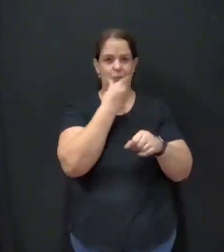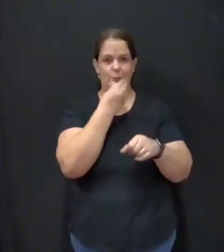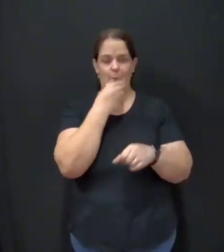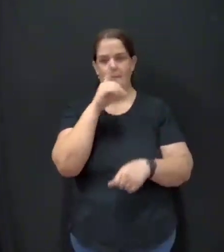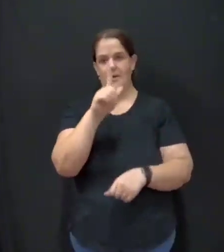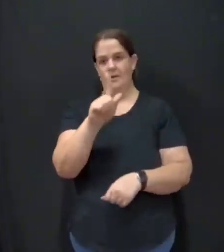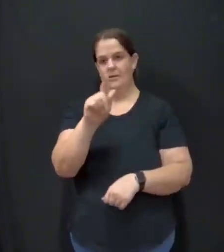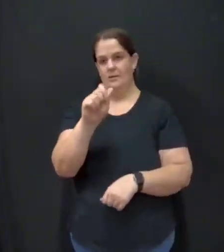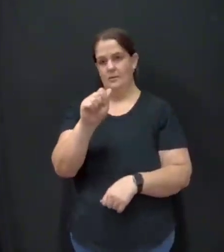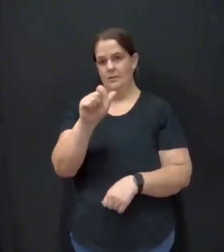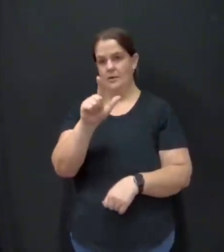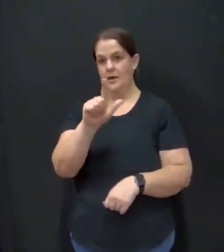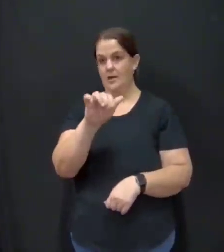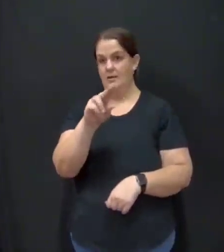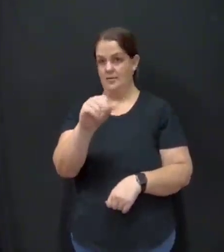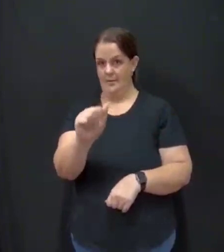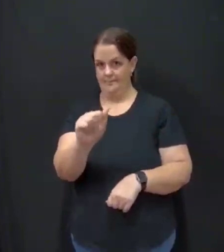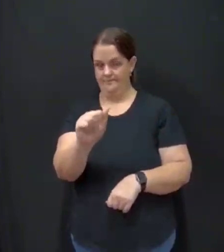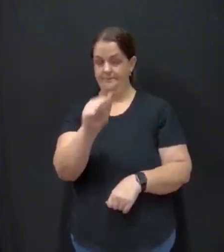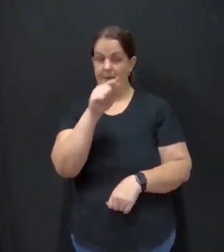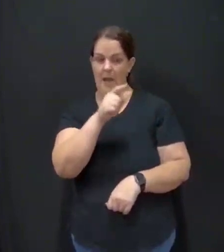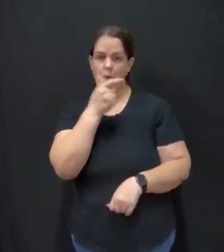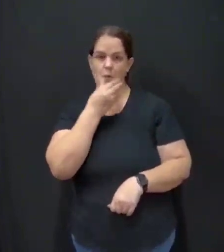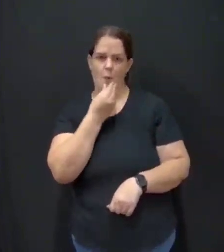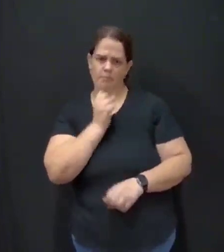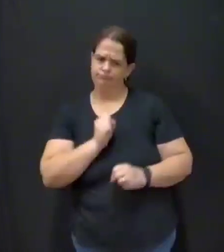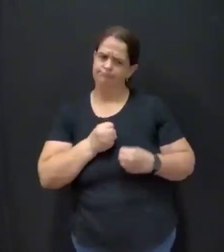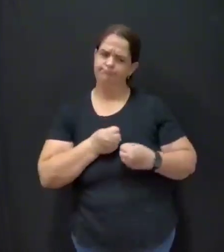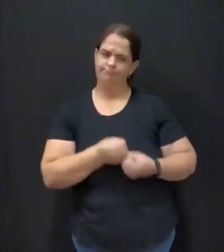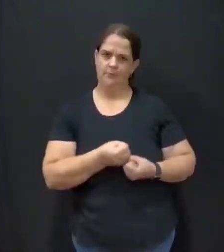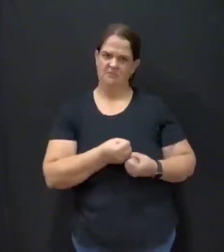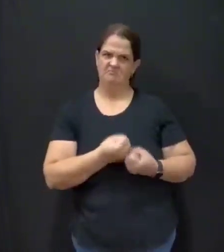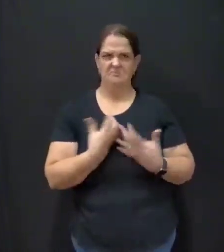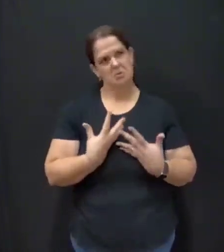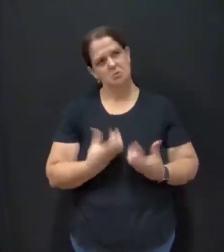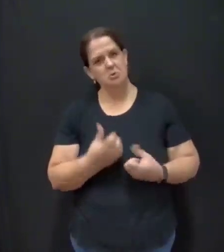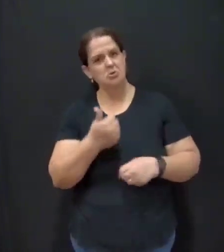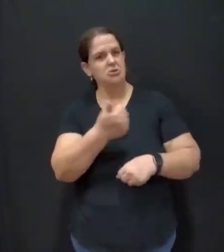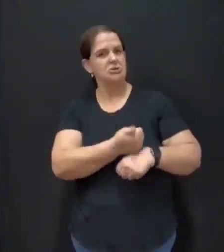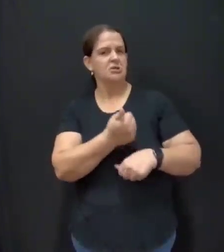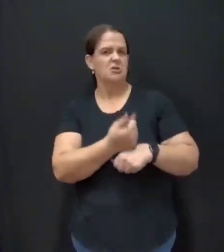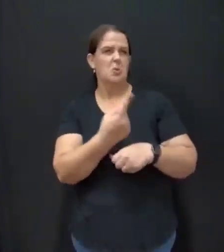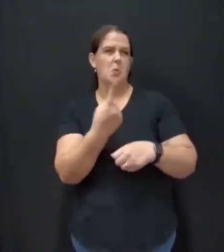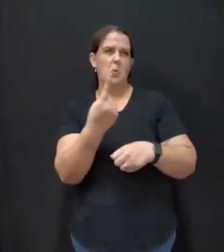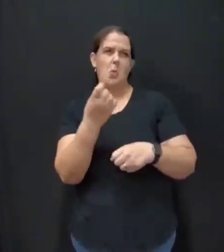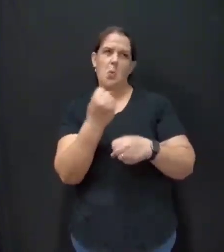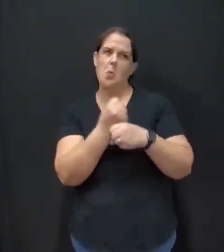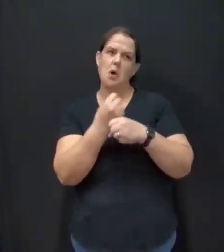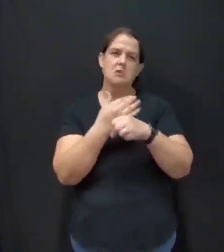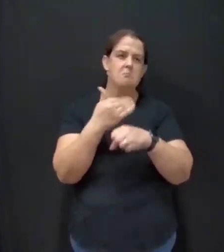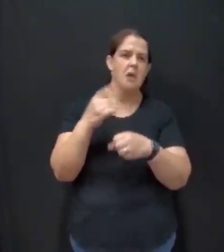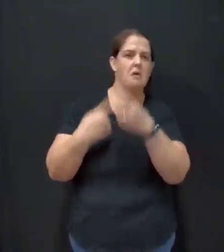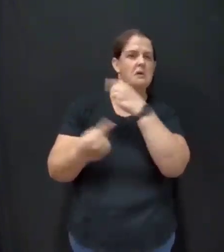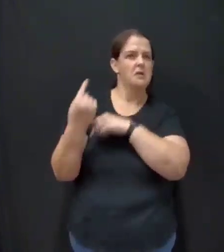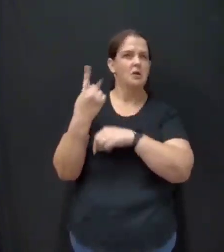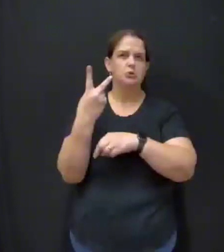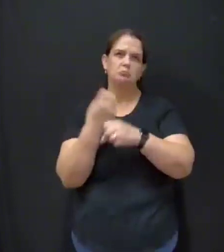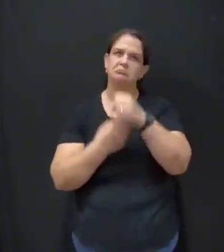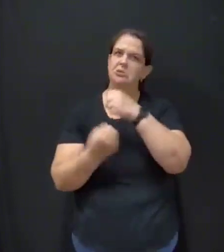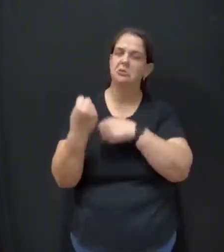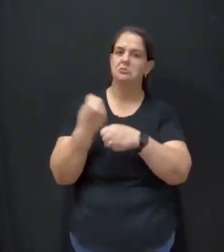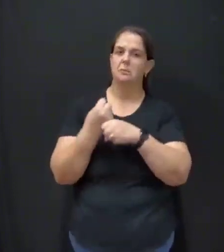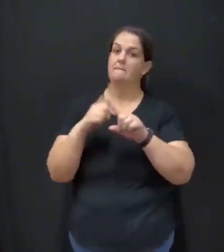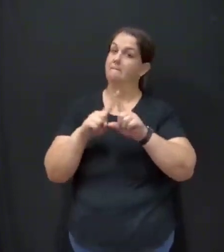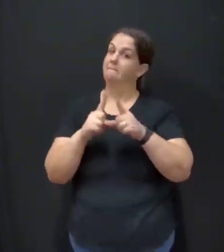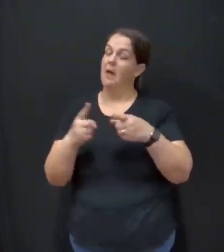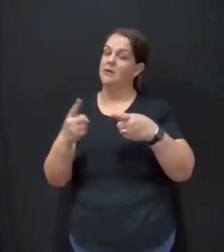Galina é cara muito esforçado, assumiu há um ano e meio atrás, dois anos talvez. Mas a Copel, a nível geral de Paraná, está deixando a desejar.